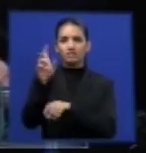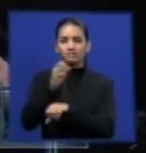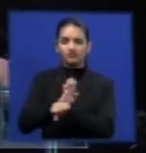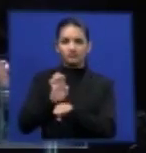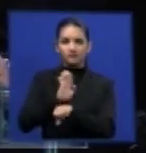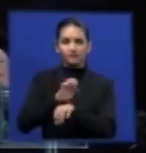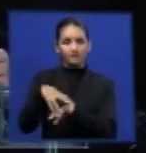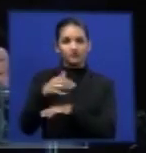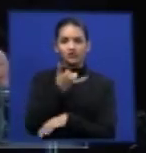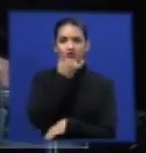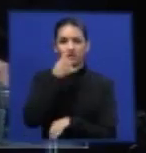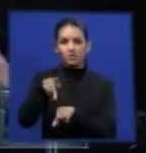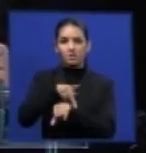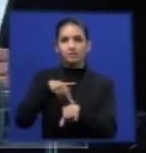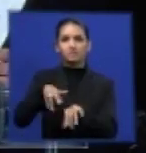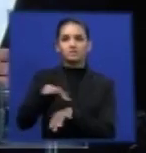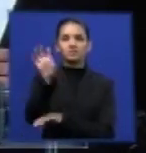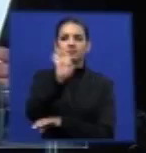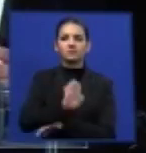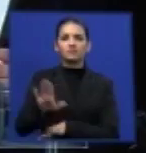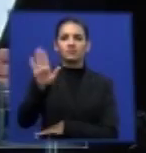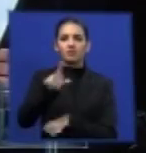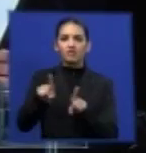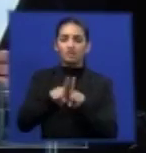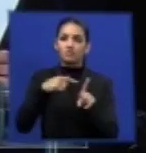representando a associação